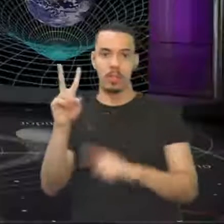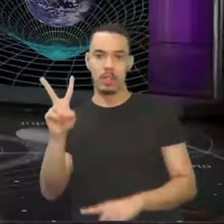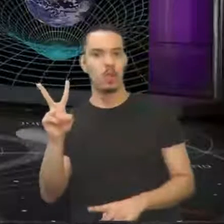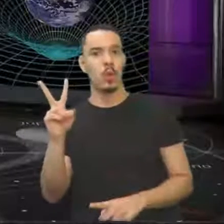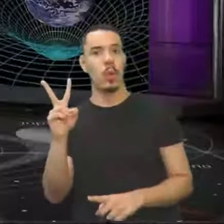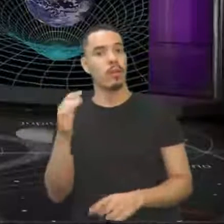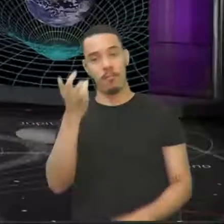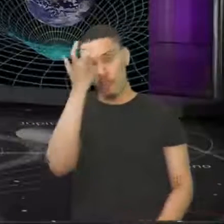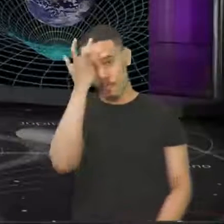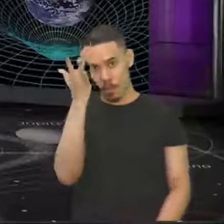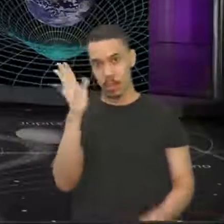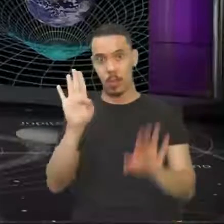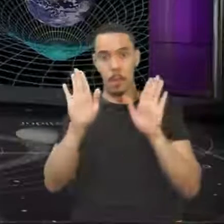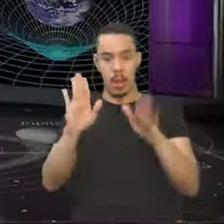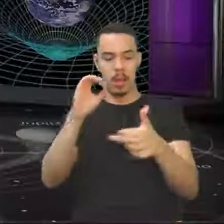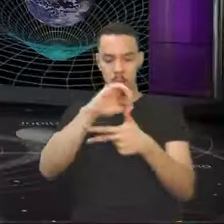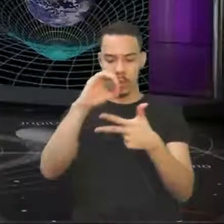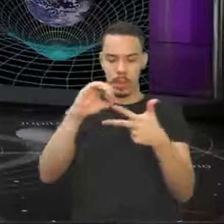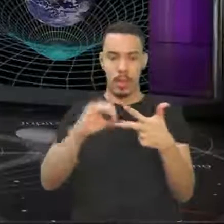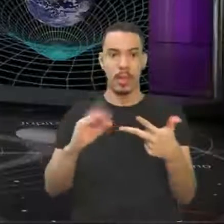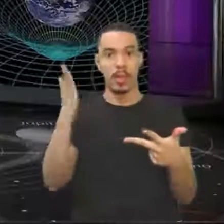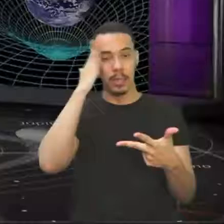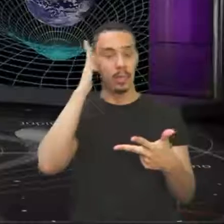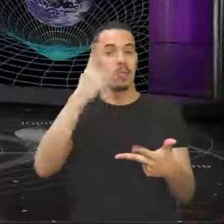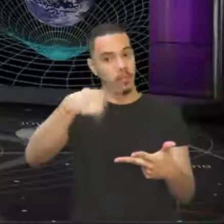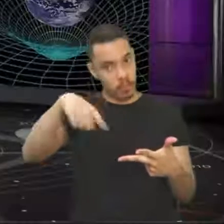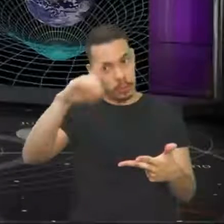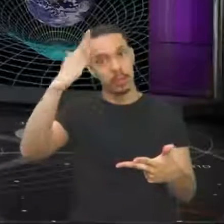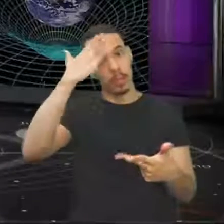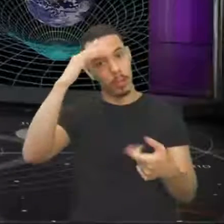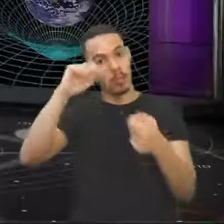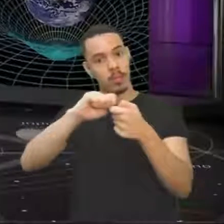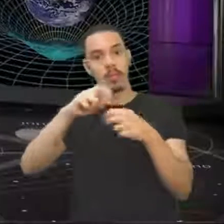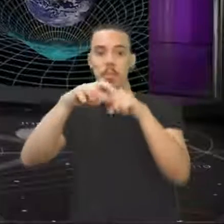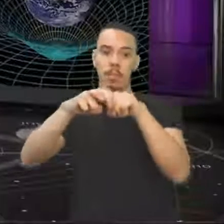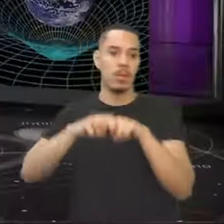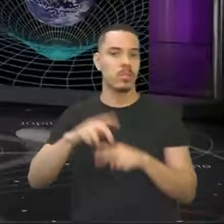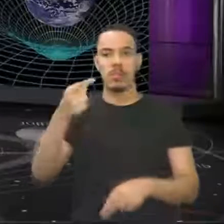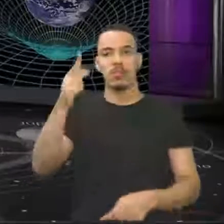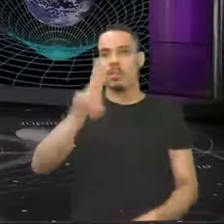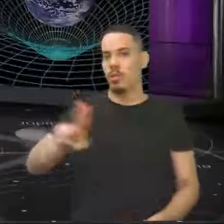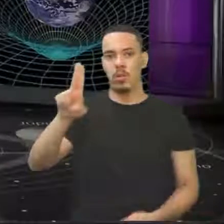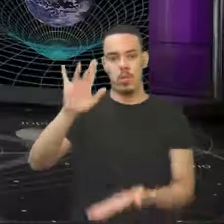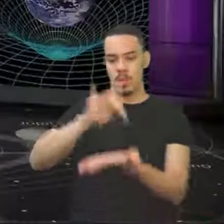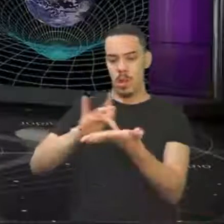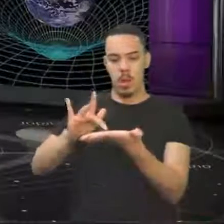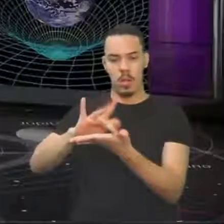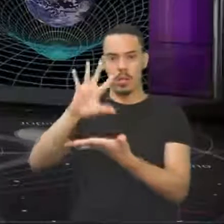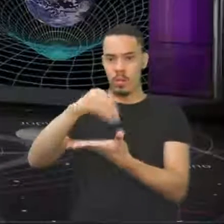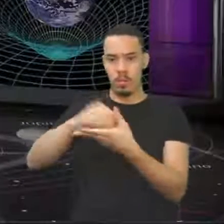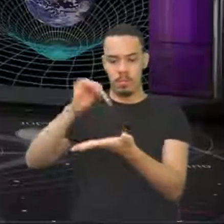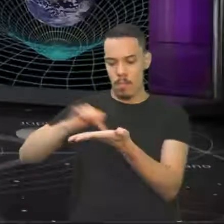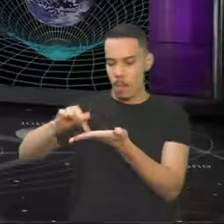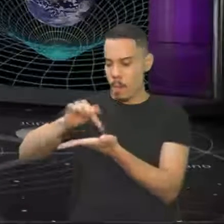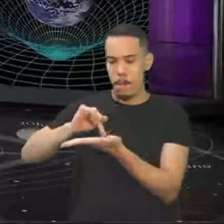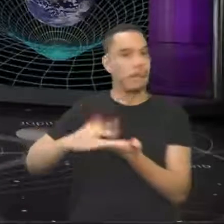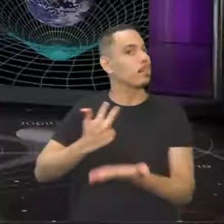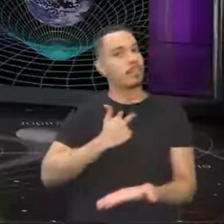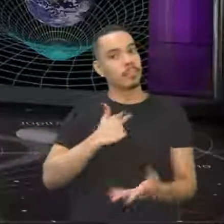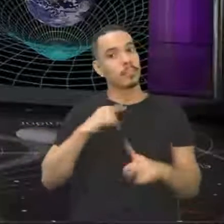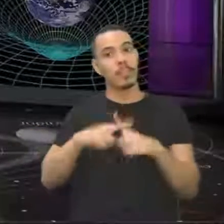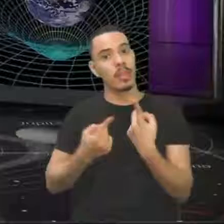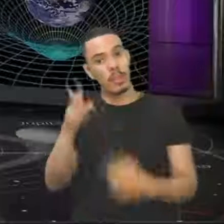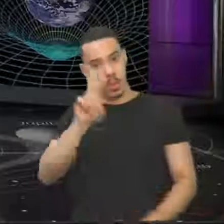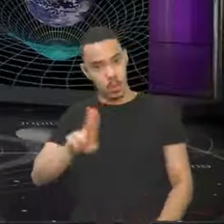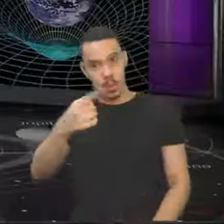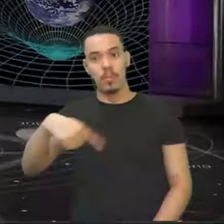fácil. O Enem quer saber se você sabe fazer. Por isso que você não usa calculadora no Enem. Mas aqui a está usando os números para vocês também